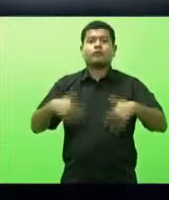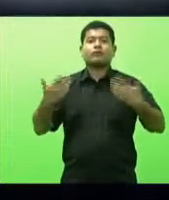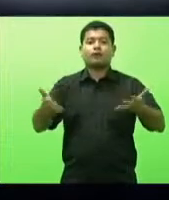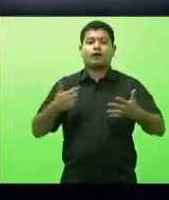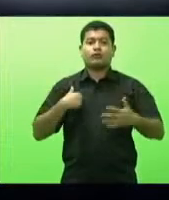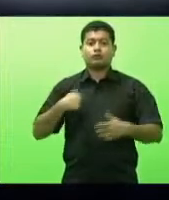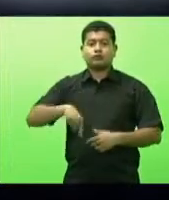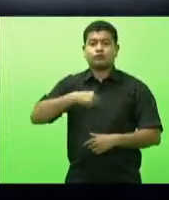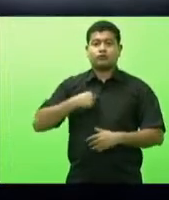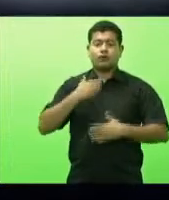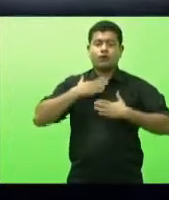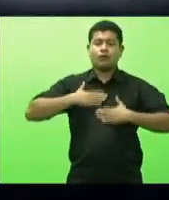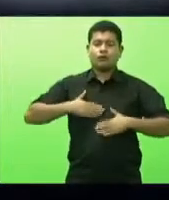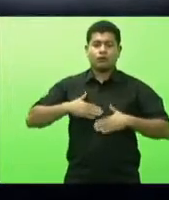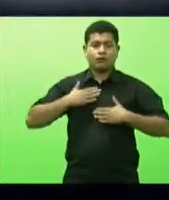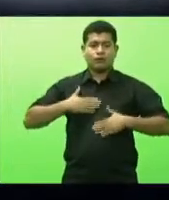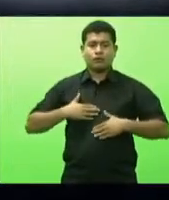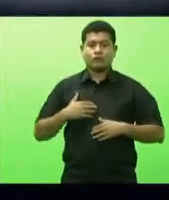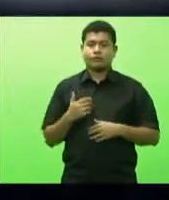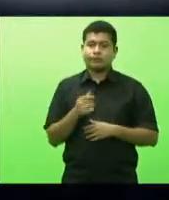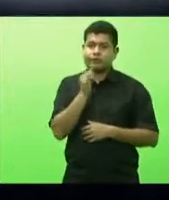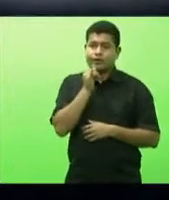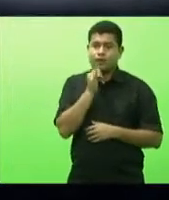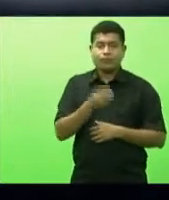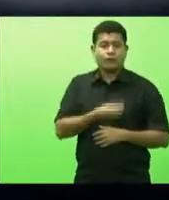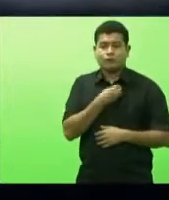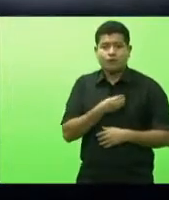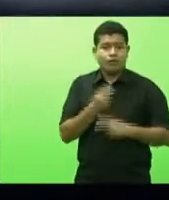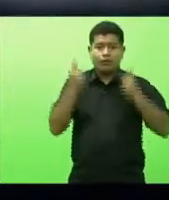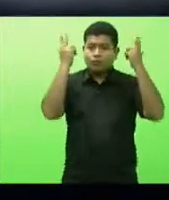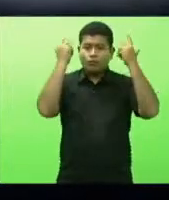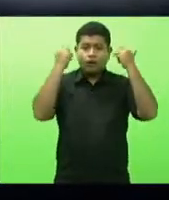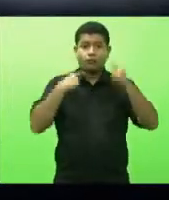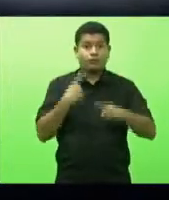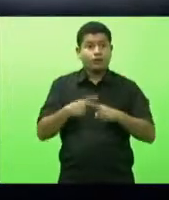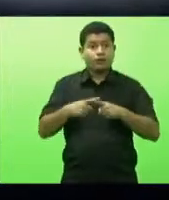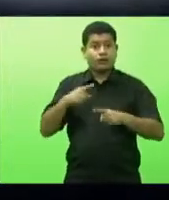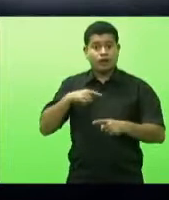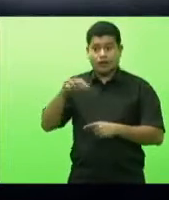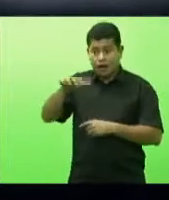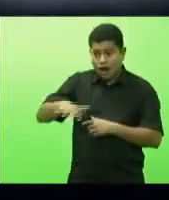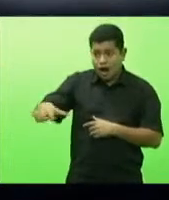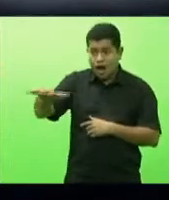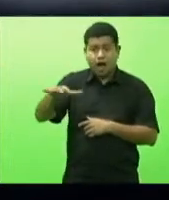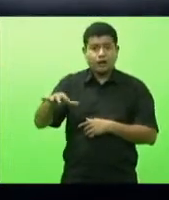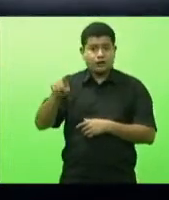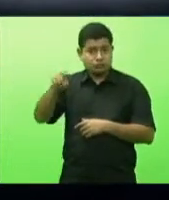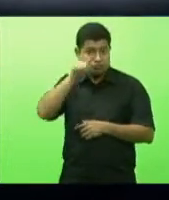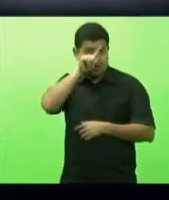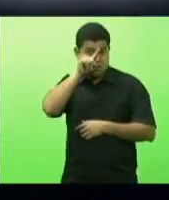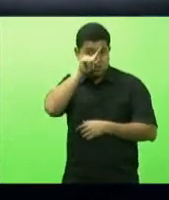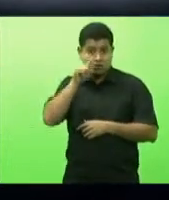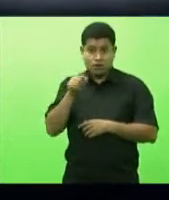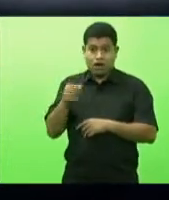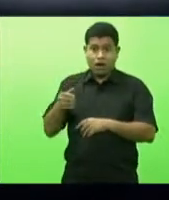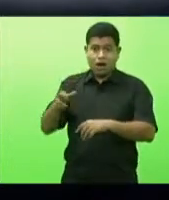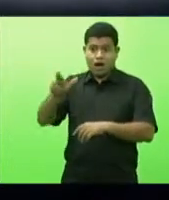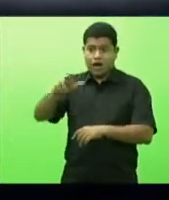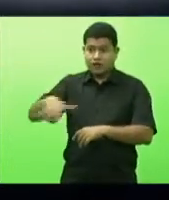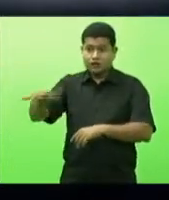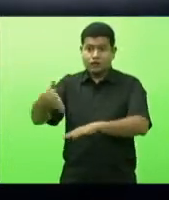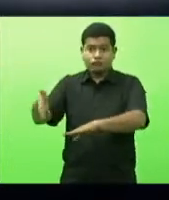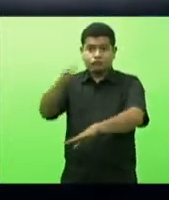do dia a dia porque ainda existe áreas de alto risco como na região serrana e grande parte do Estado de Santa Catarina